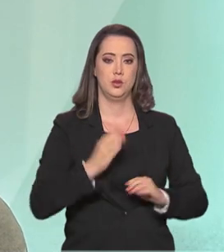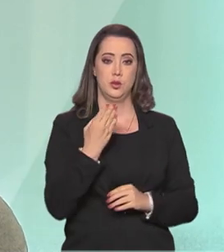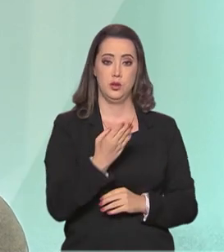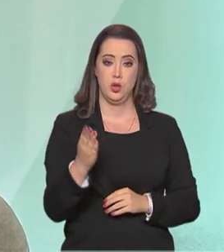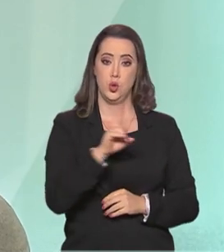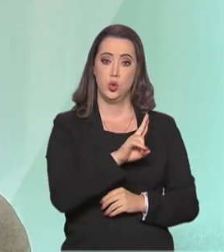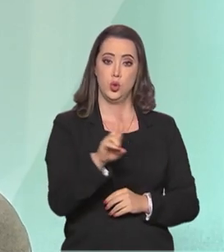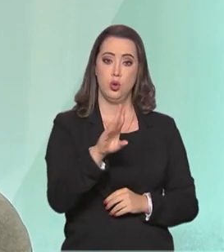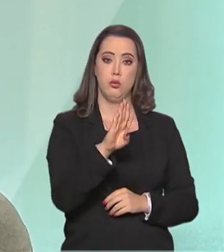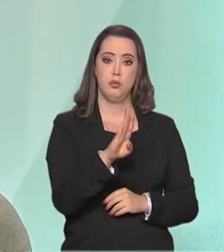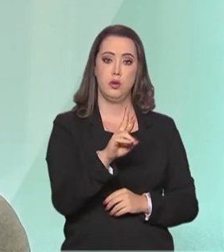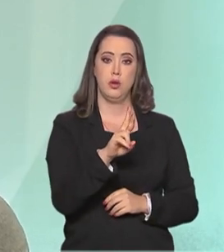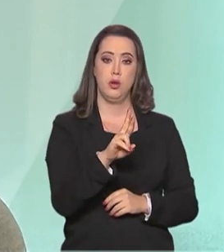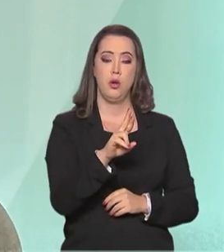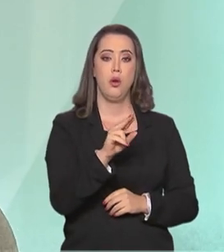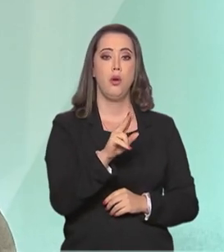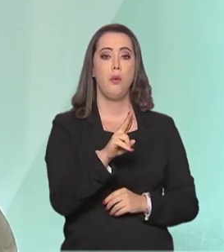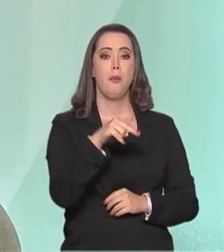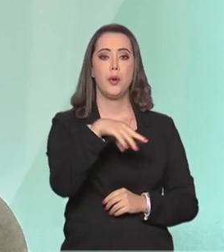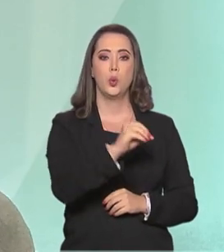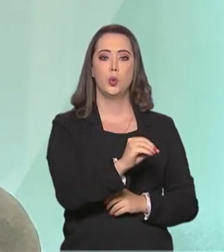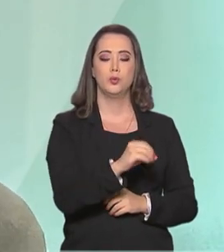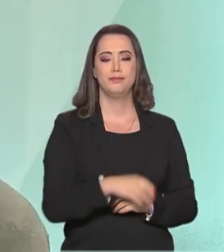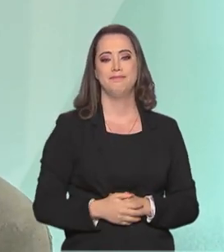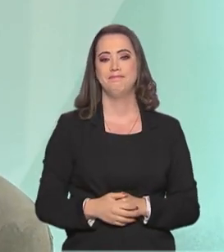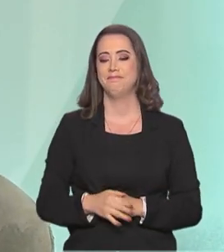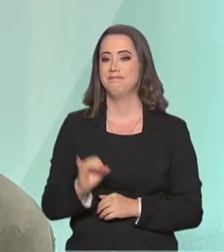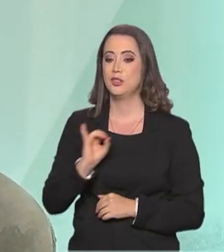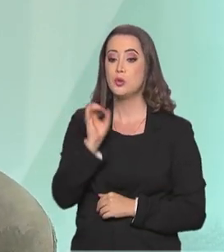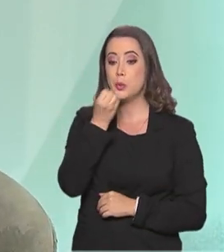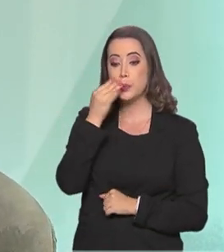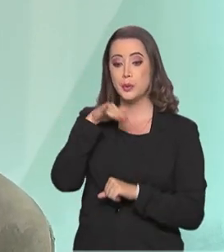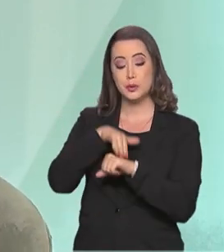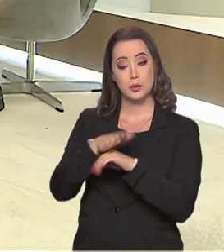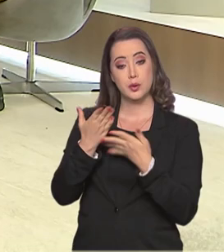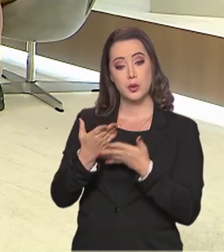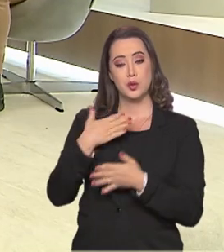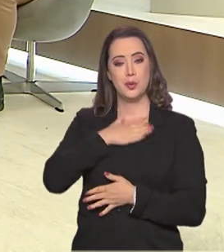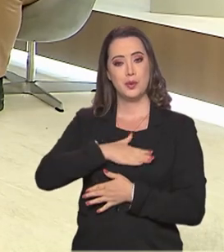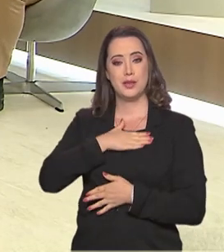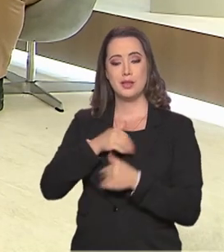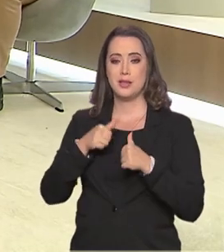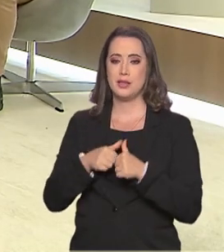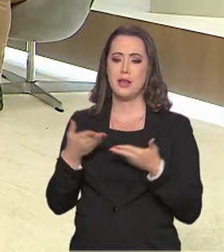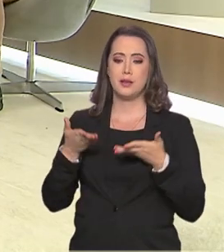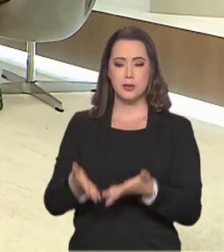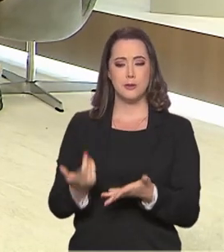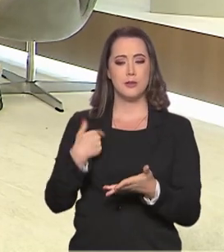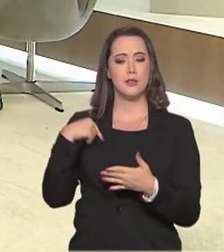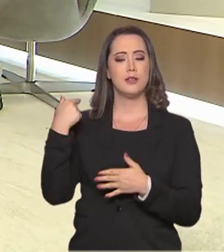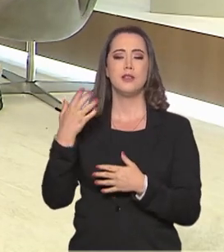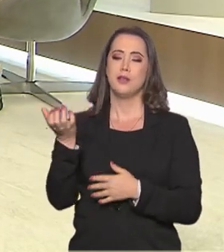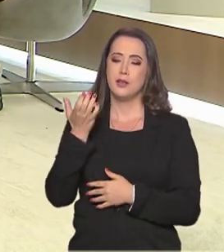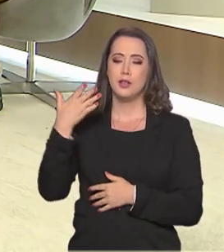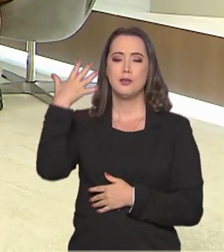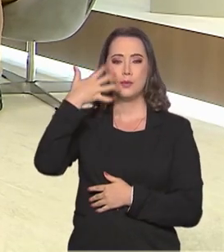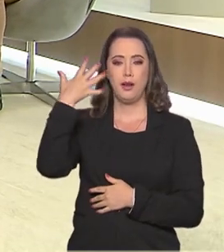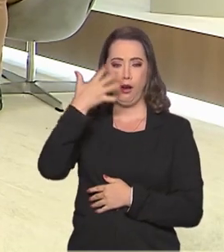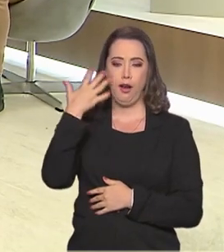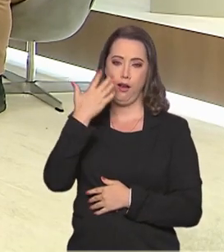Boa noite, secretário. Boa noite, um prazer estar aqui com vocês e explicar um pouquinho do que vai ser essa preparação para Tóquio.